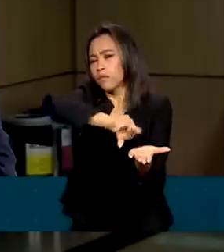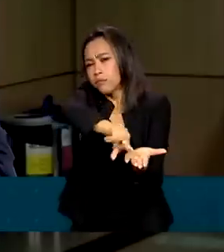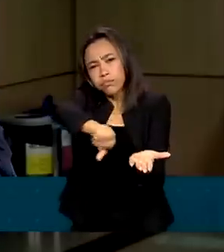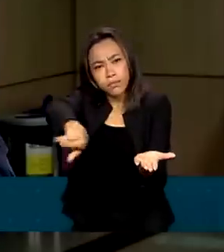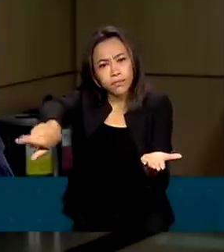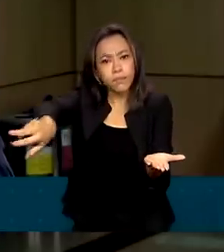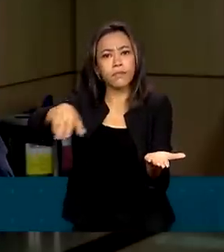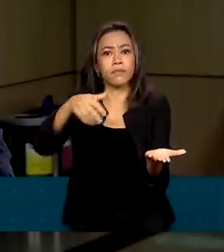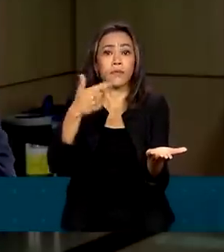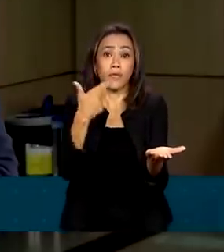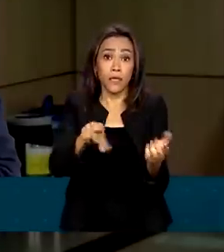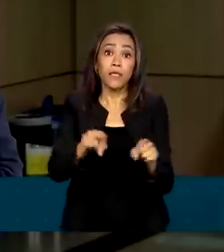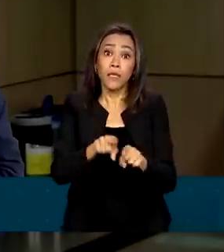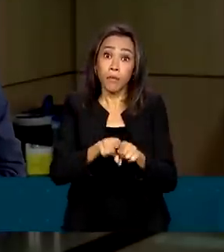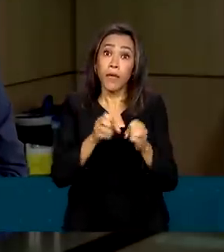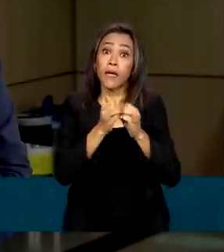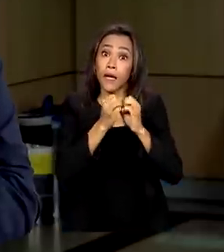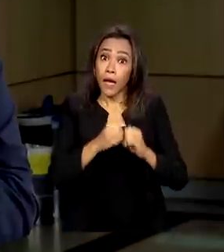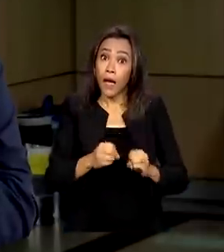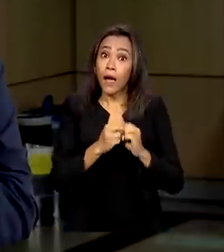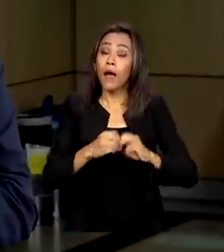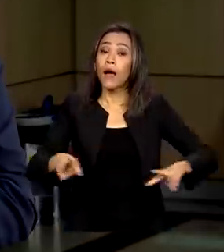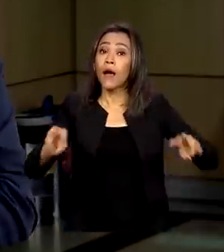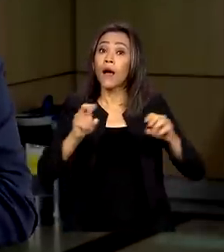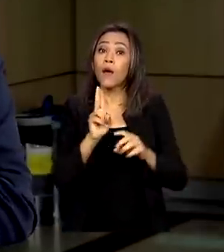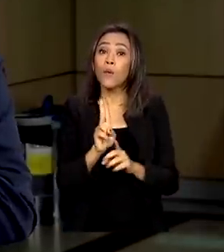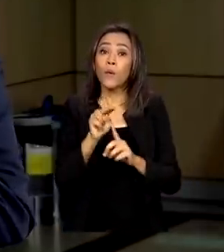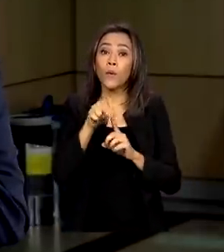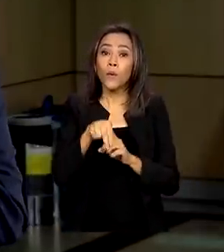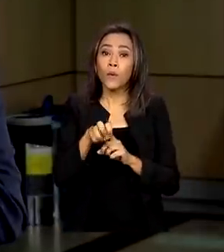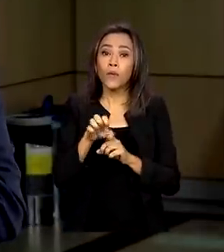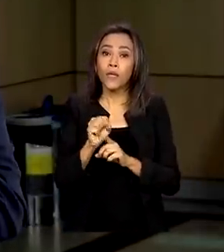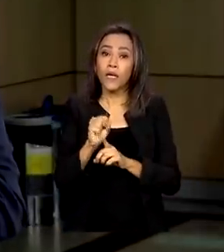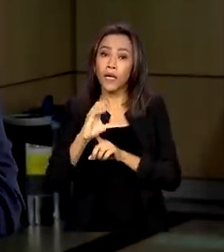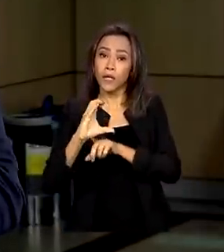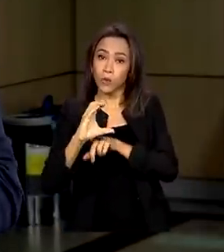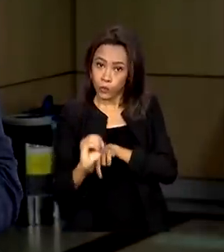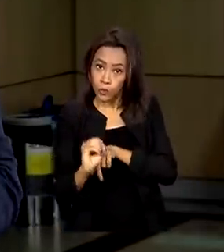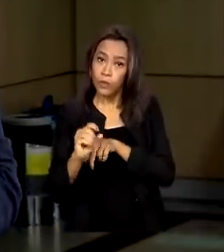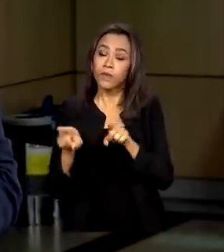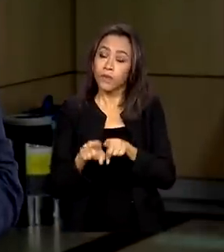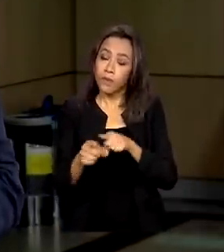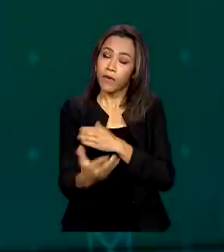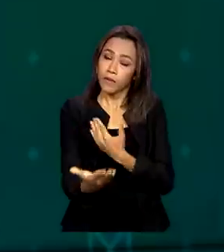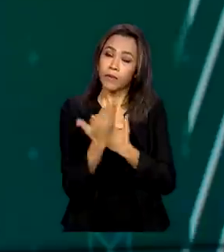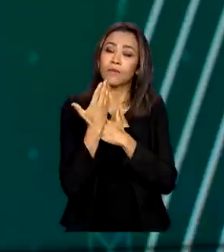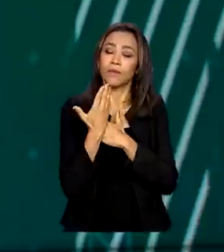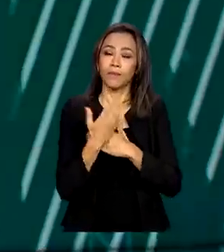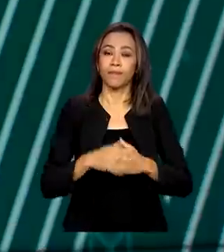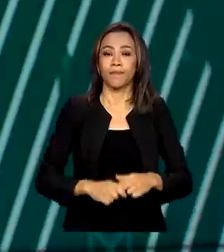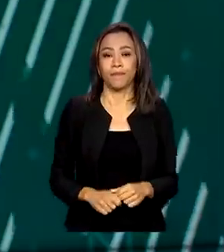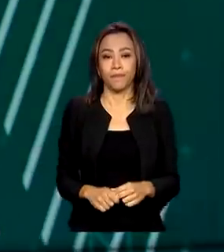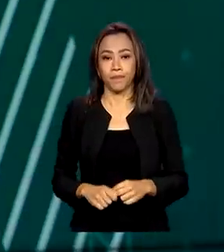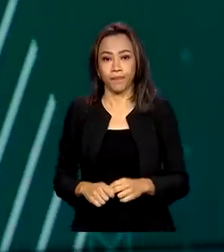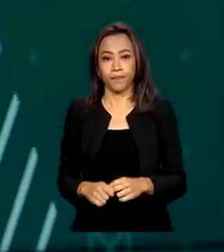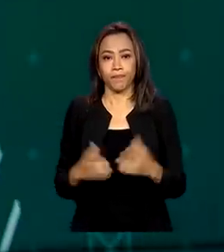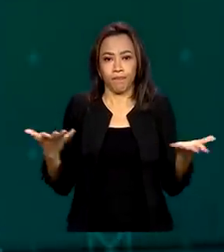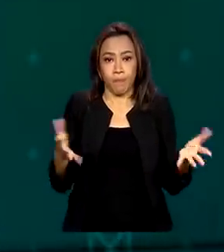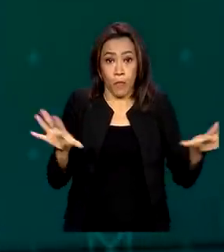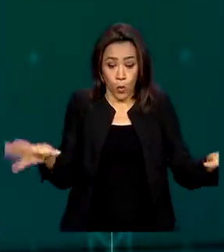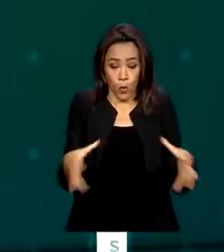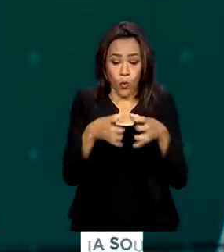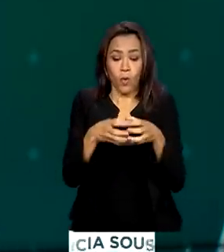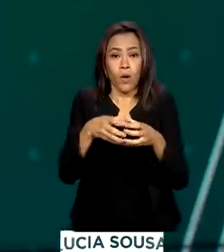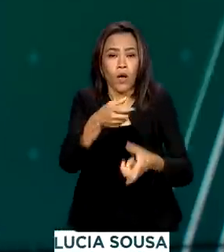Sistema ONU e a Unesco estão nos ajudando, estão nos acompanhando. Portanto, não vai faltar energia. A equipe